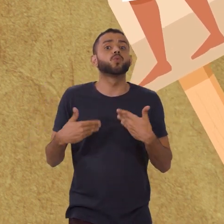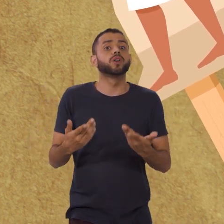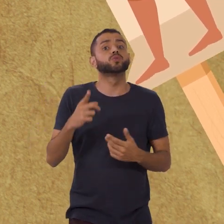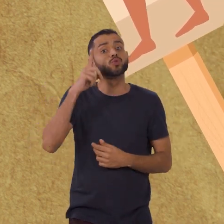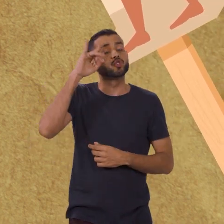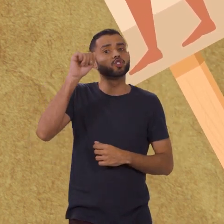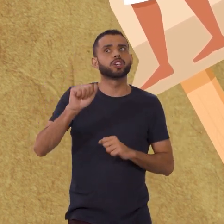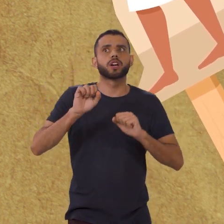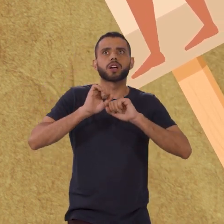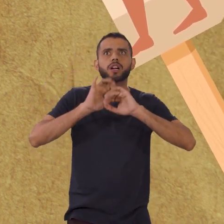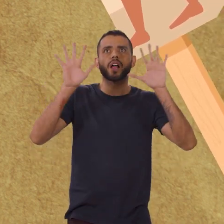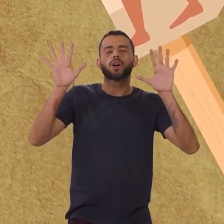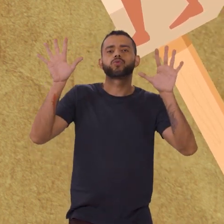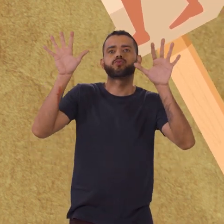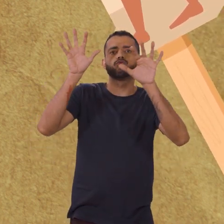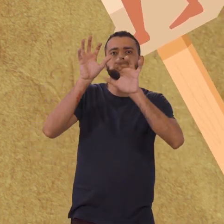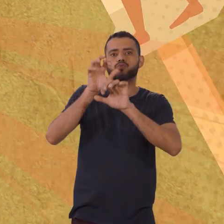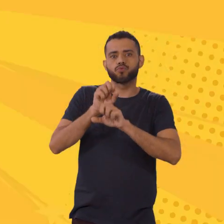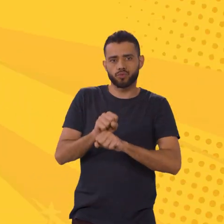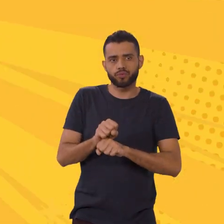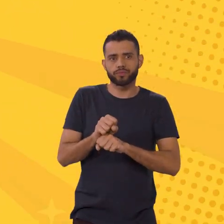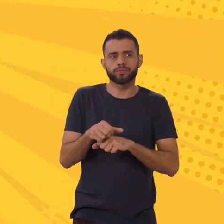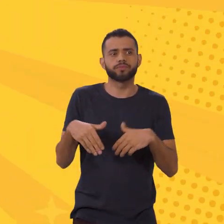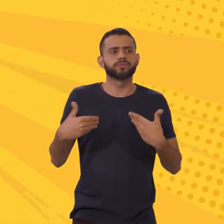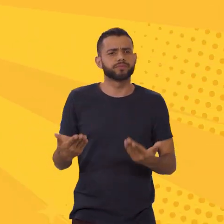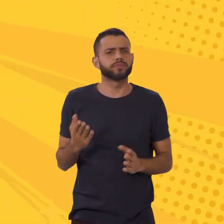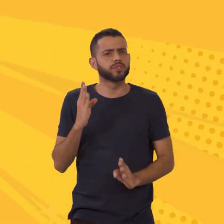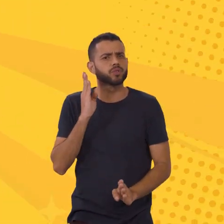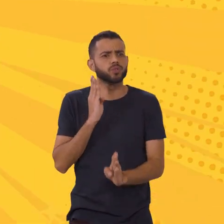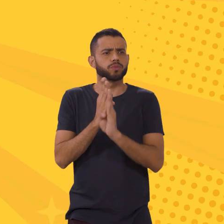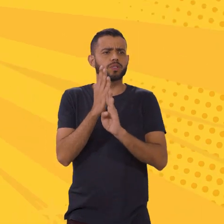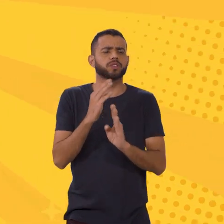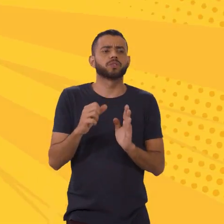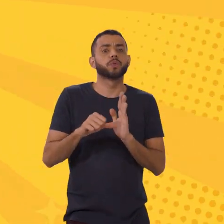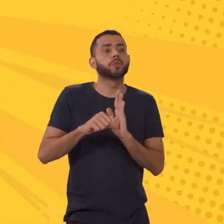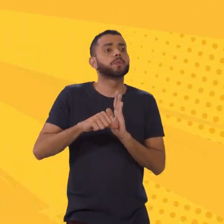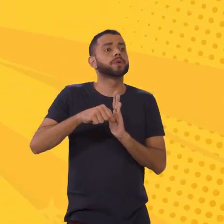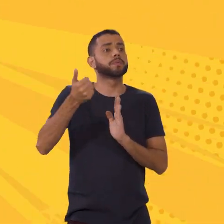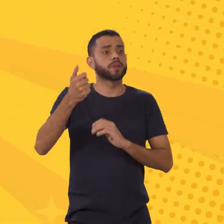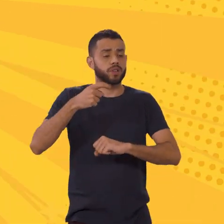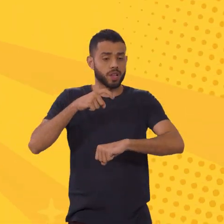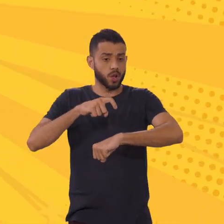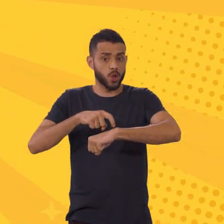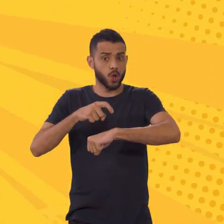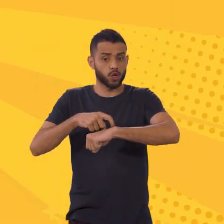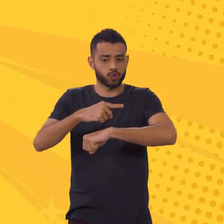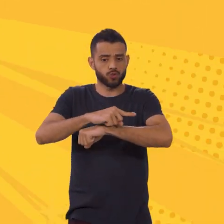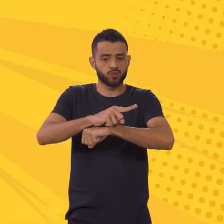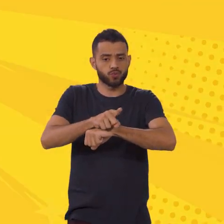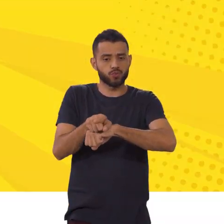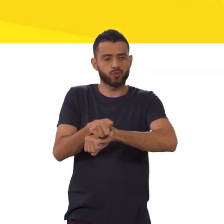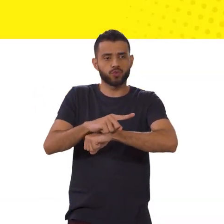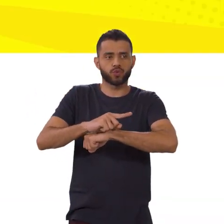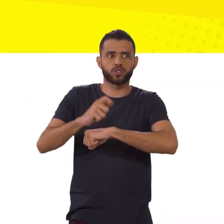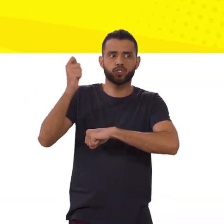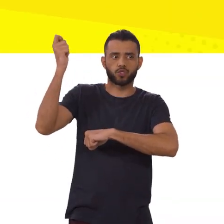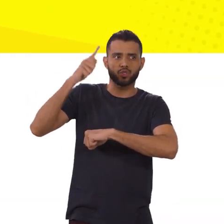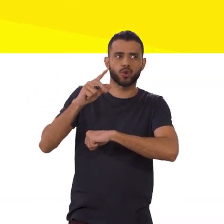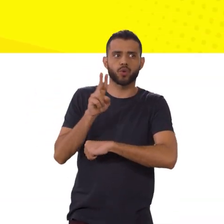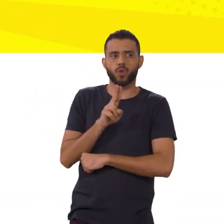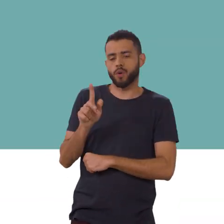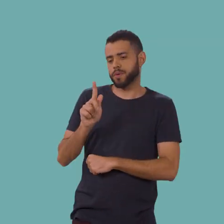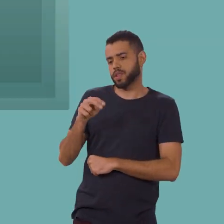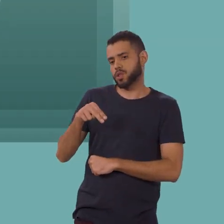iria acabar. E graças a essa descoberta, foi criado o primeiro relógio de sol, chamado de Gnomo.